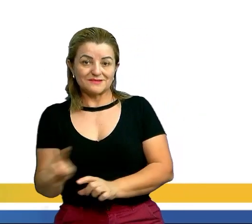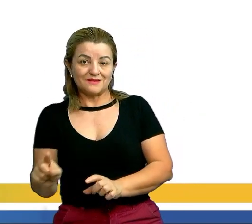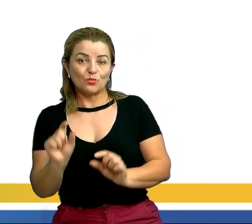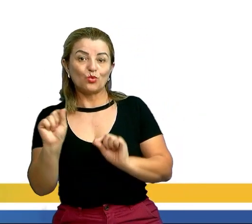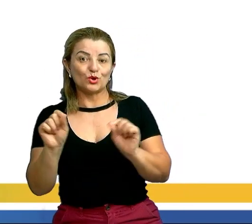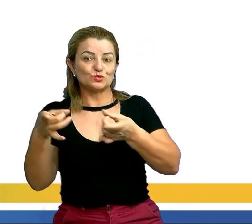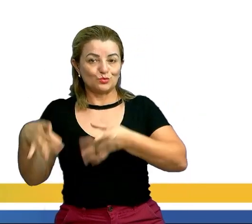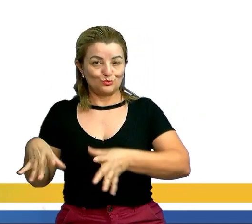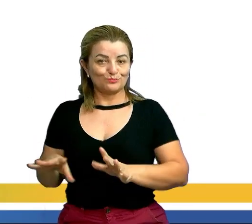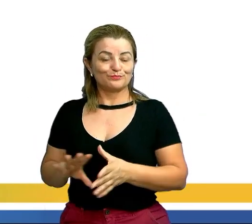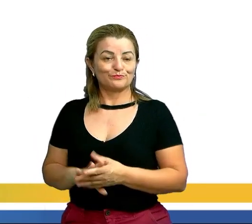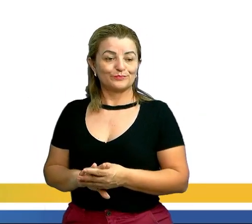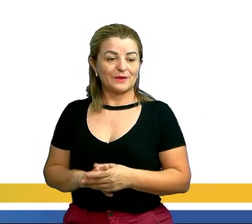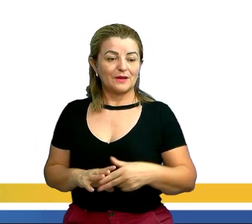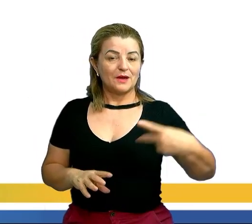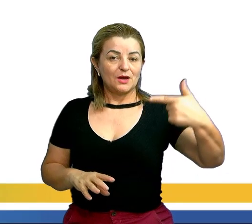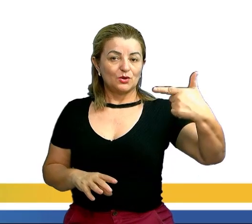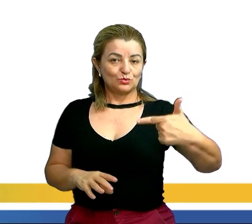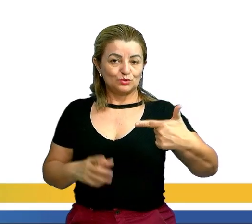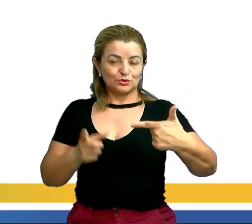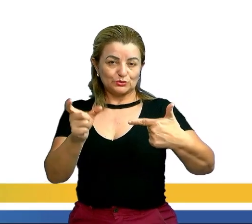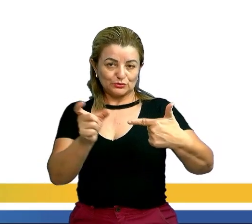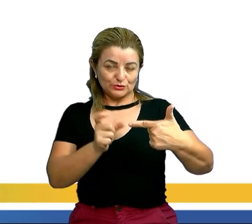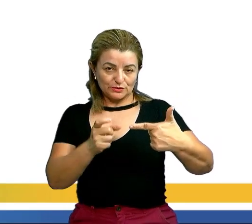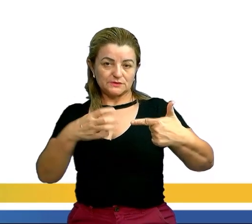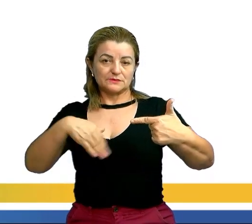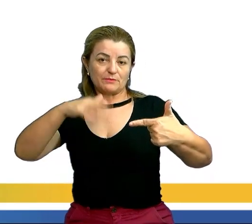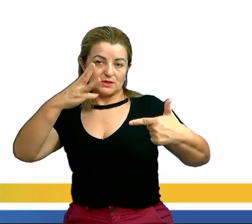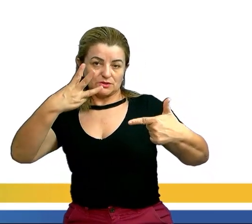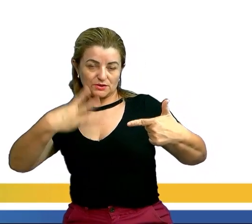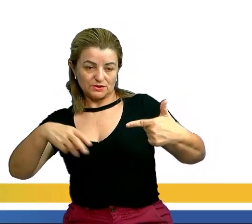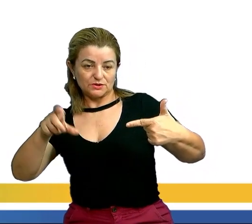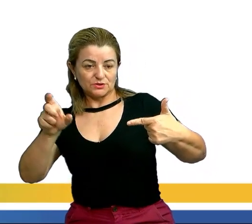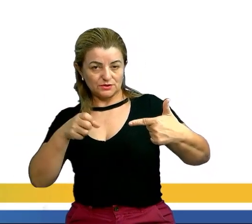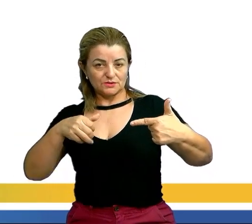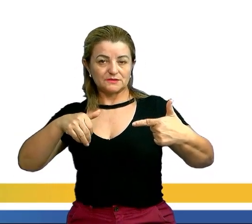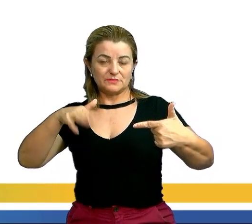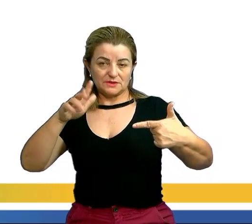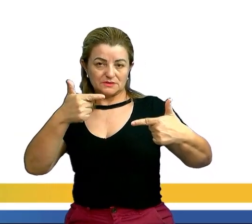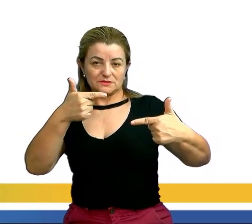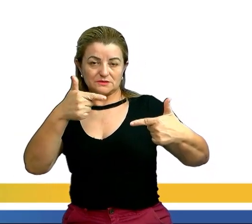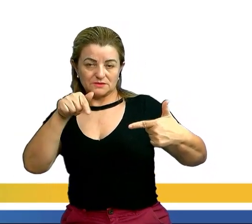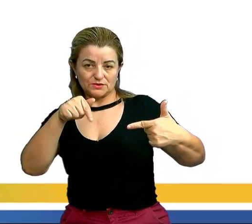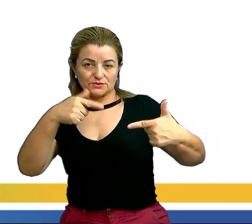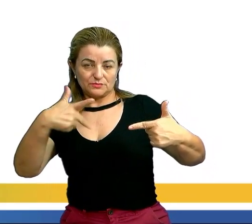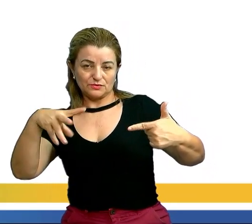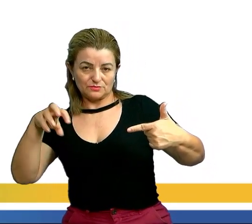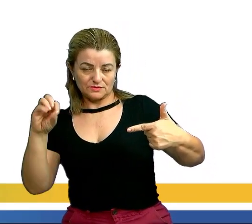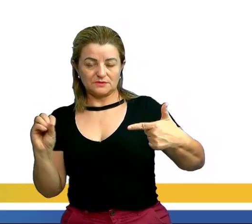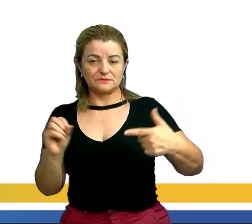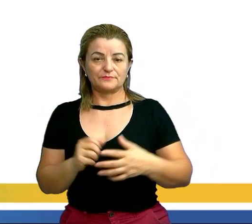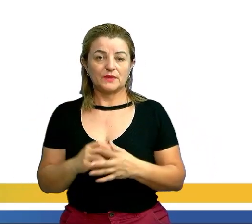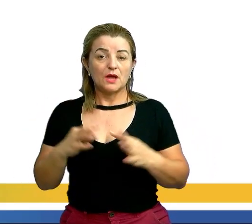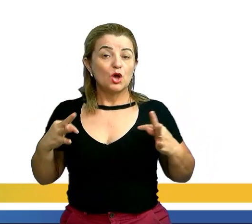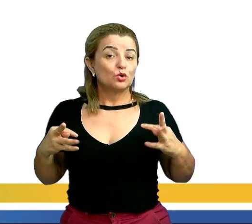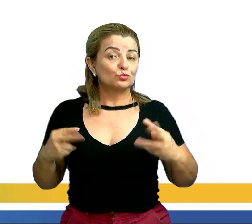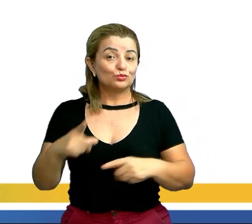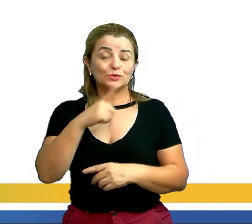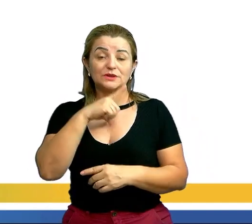Olha o que sobrou. 2X mais 3X mais 7.200 igual a 6X. Lembre-se de uma coisa. Tudo que